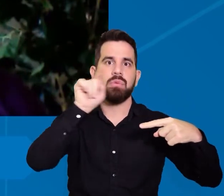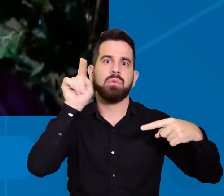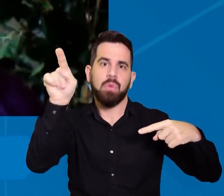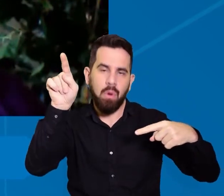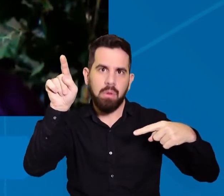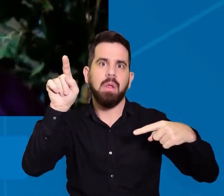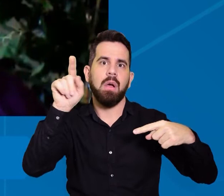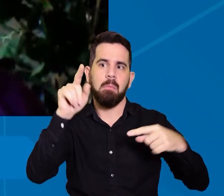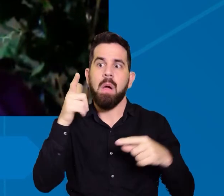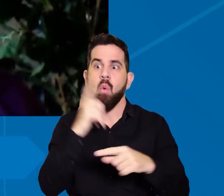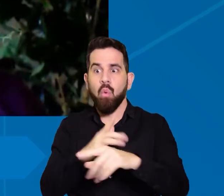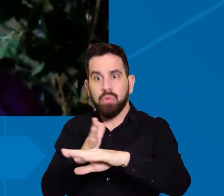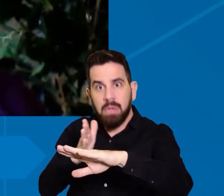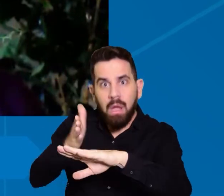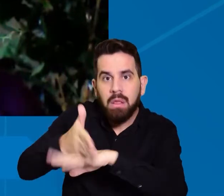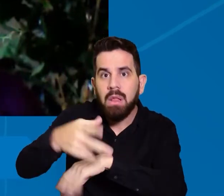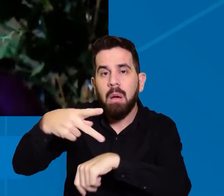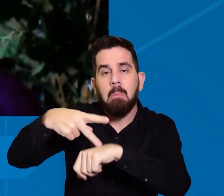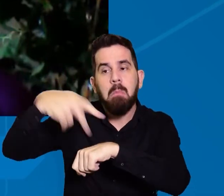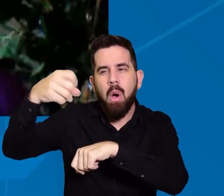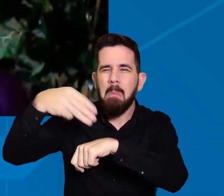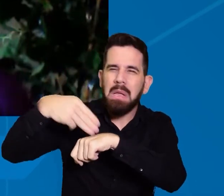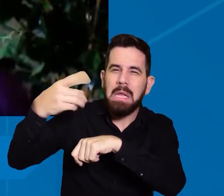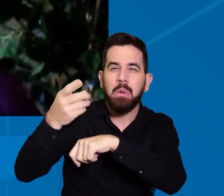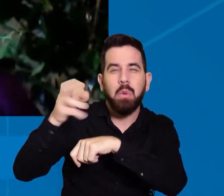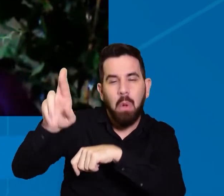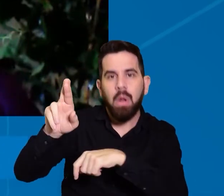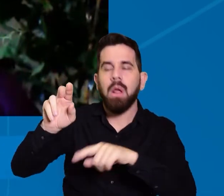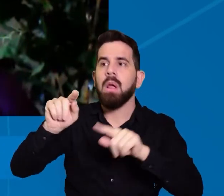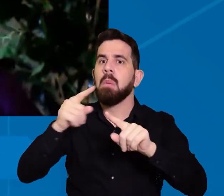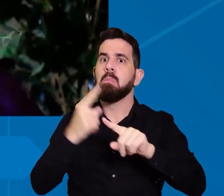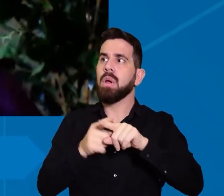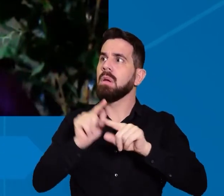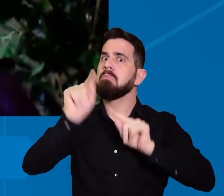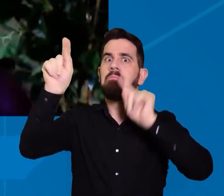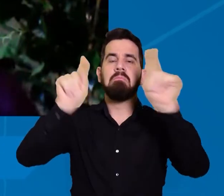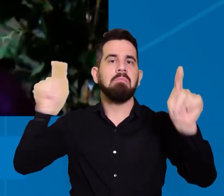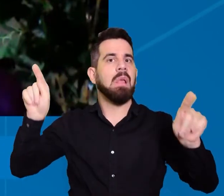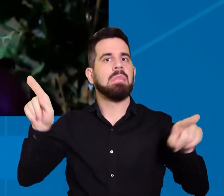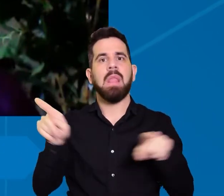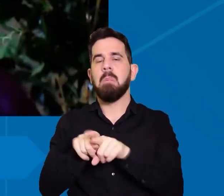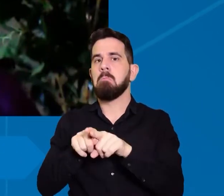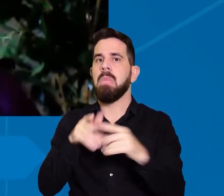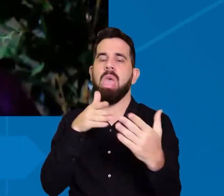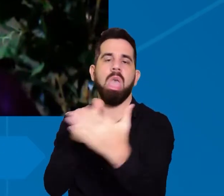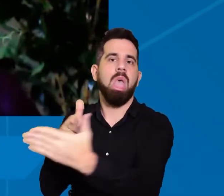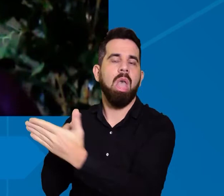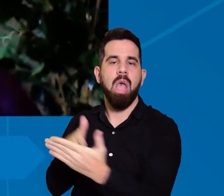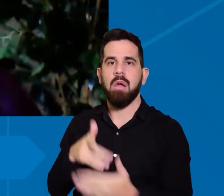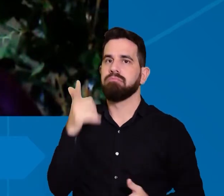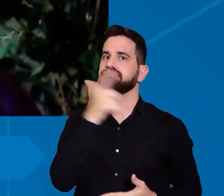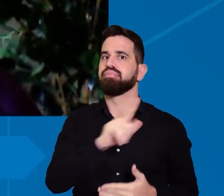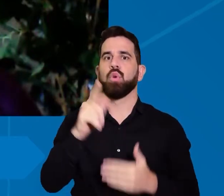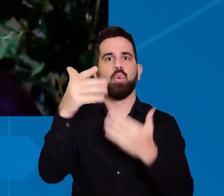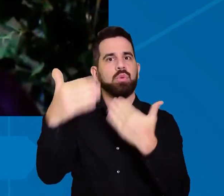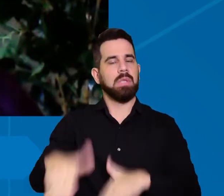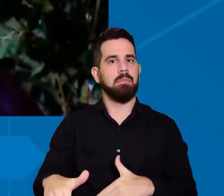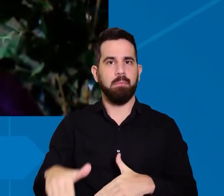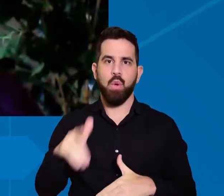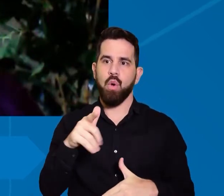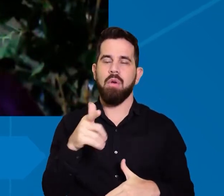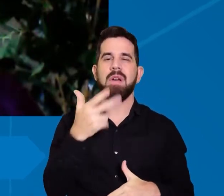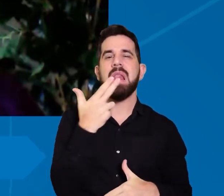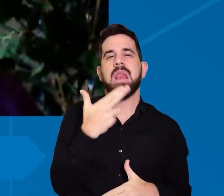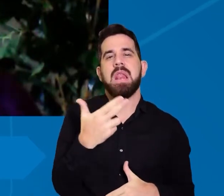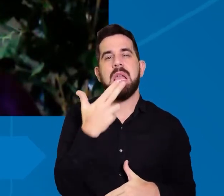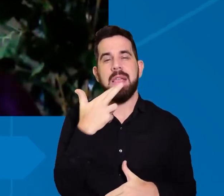programas de pós-graduação, já que todos os outros, todas as outras instituições também estavam encontrando dificuldades para